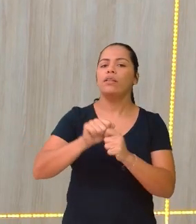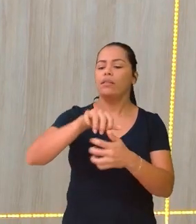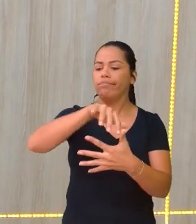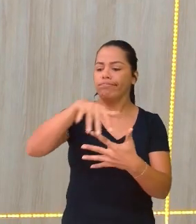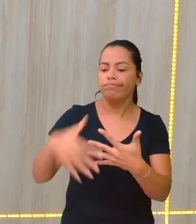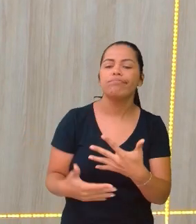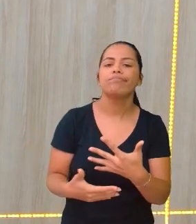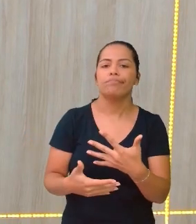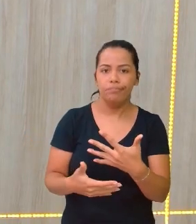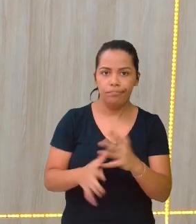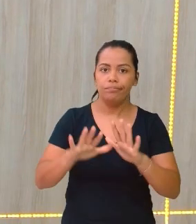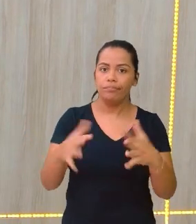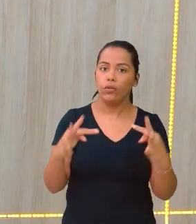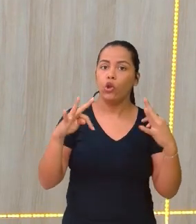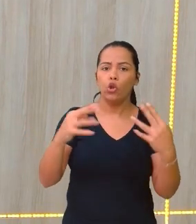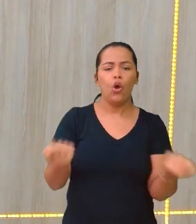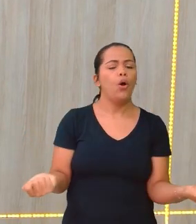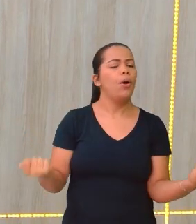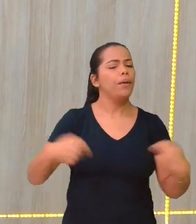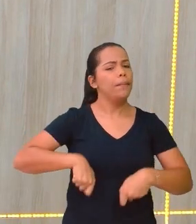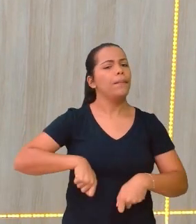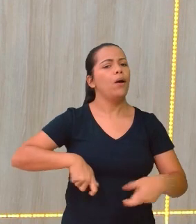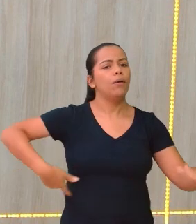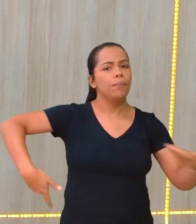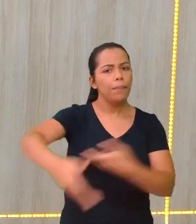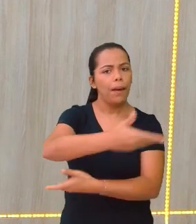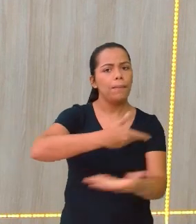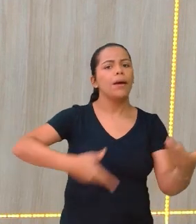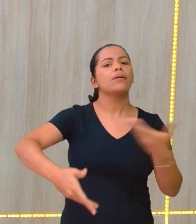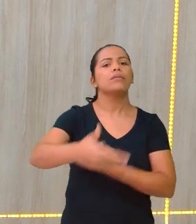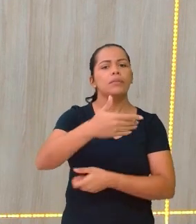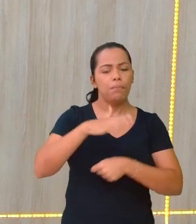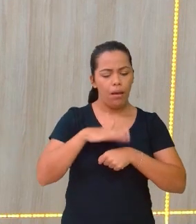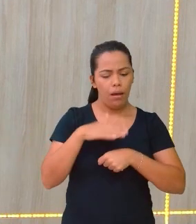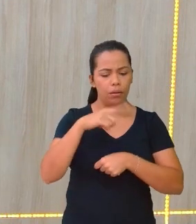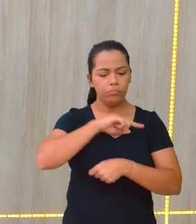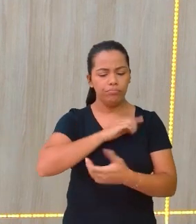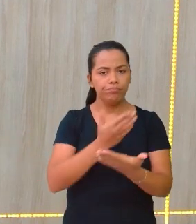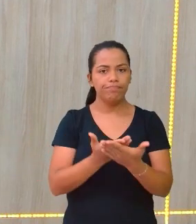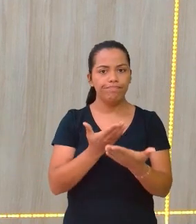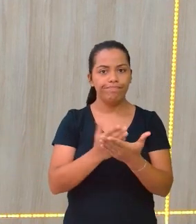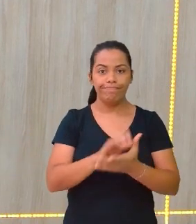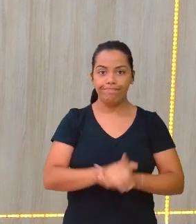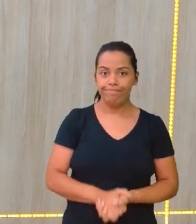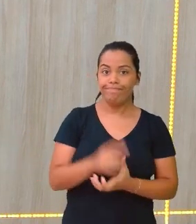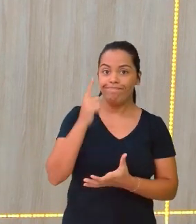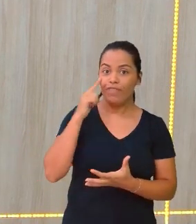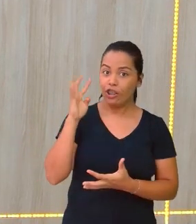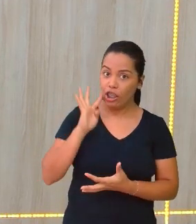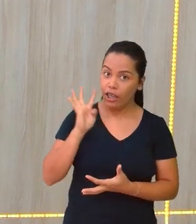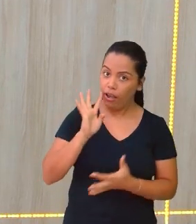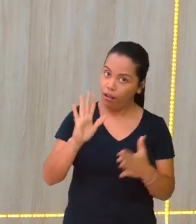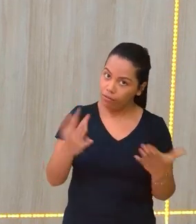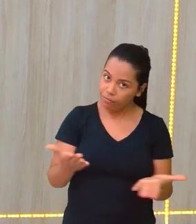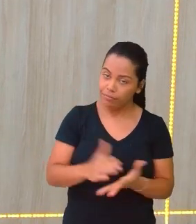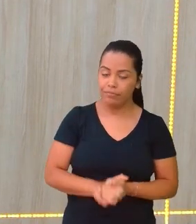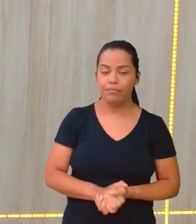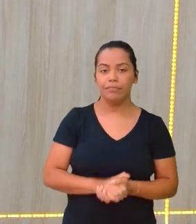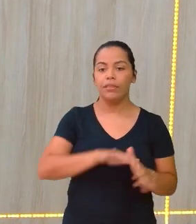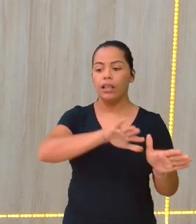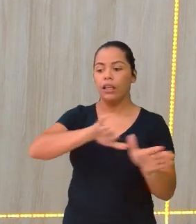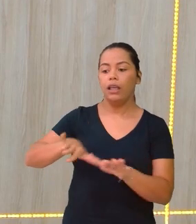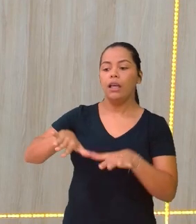E assim, todos podem participar ativamente da nossa aula. Vejam que legal! Mas além de todas essas